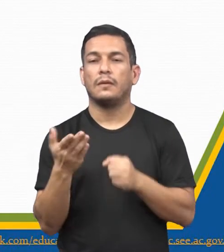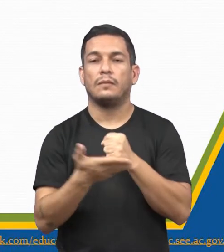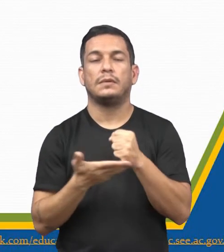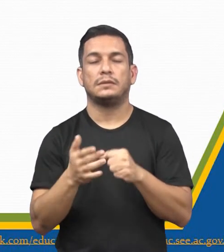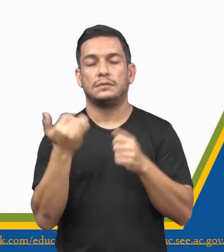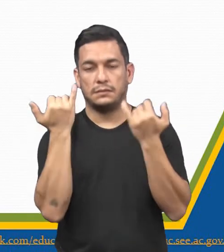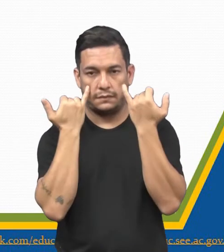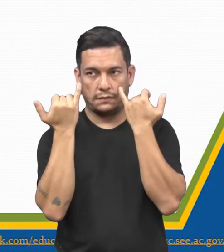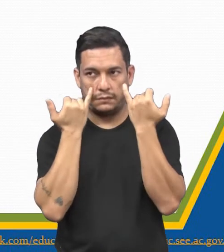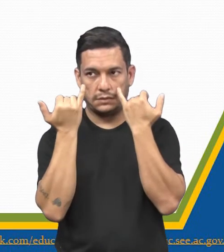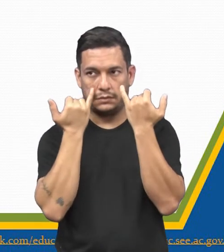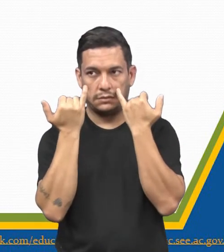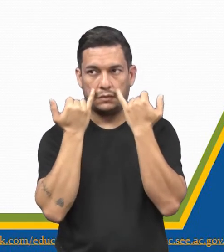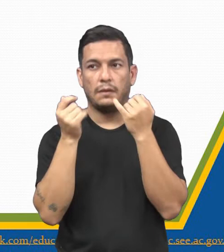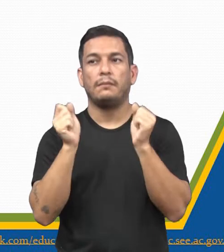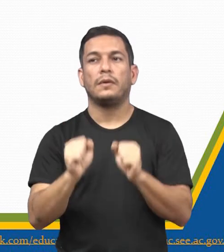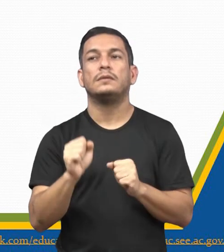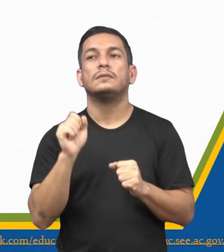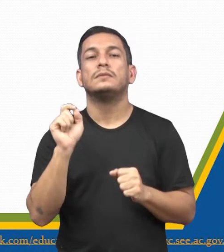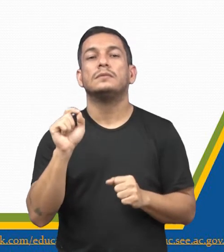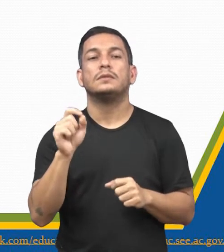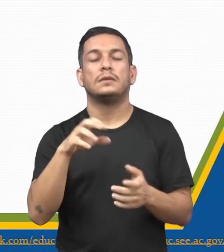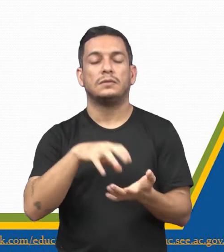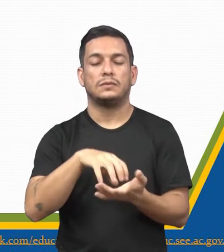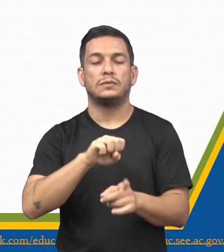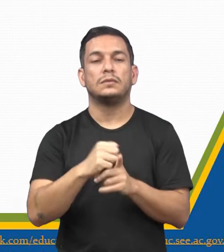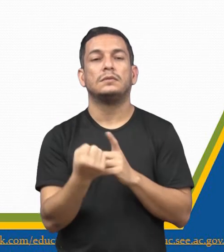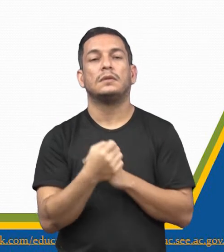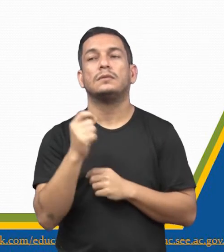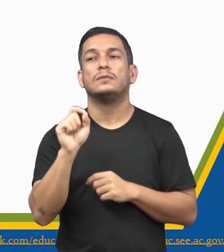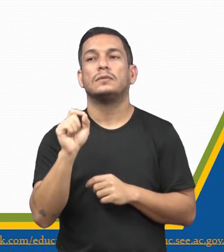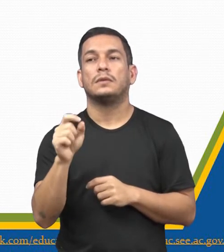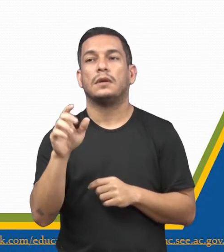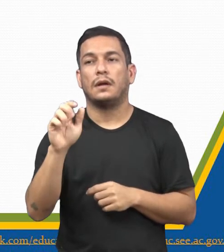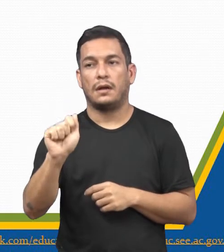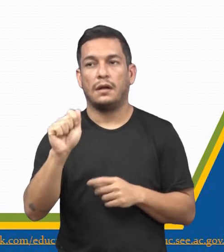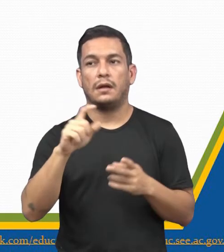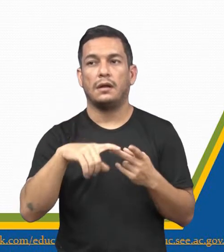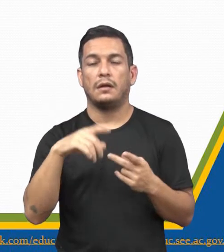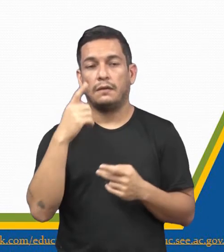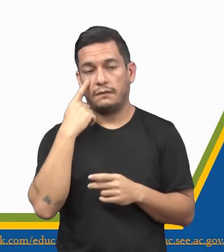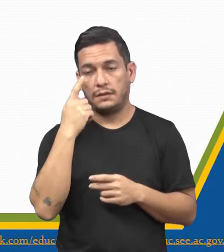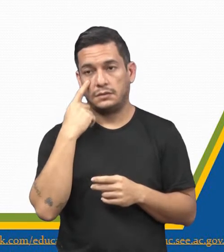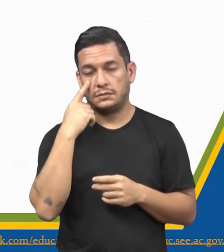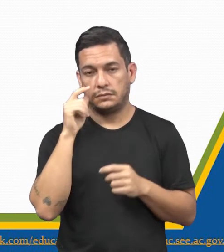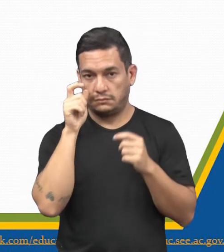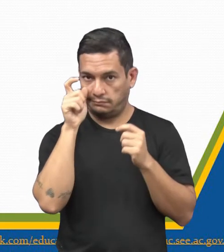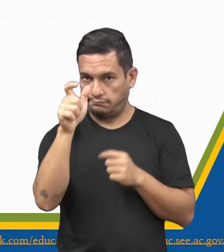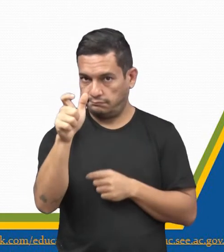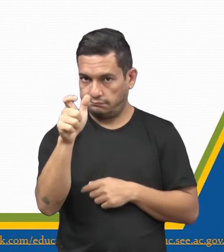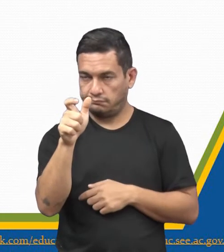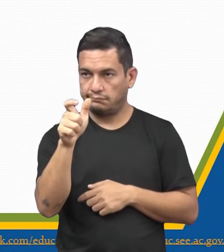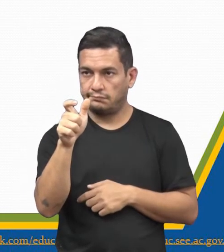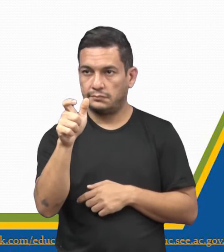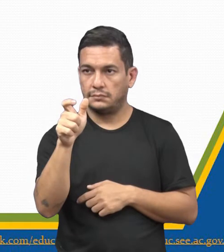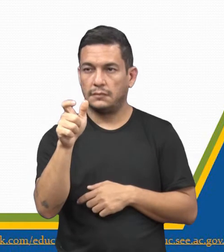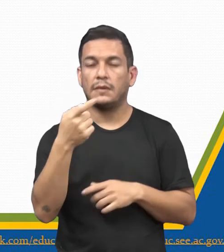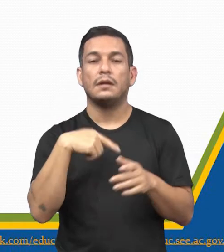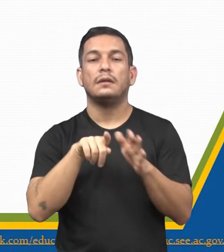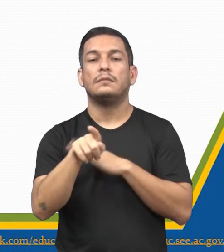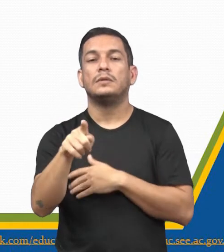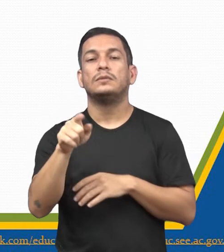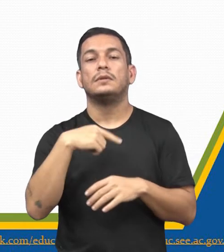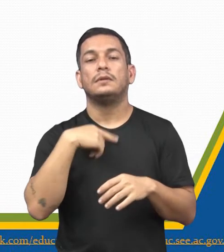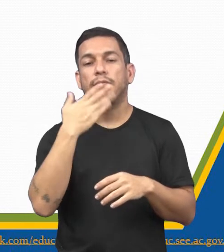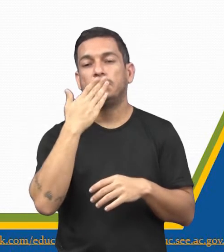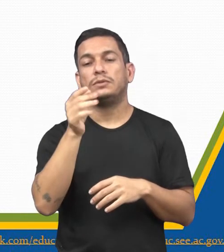informação, pode-se definir instituições sociais como sendo um. Olhem só, prestem atenção. Nessa questão,